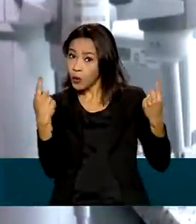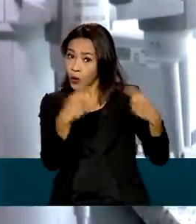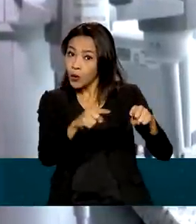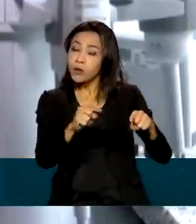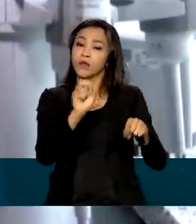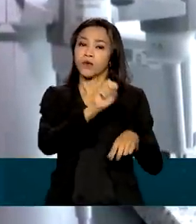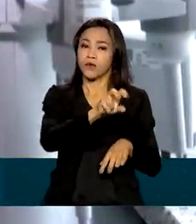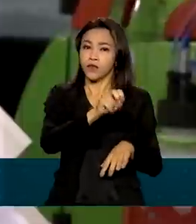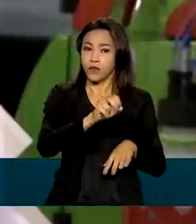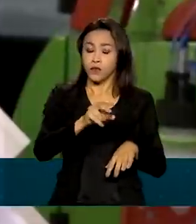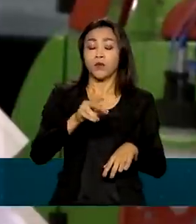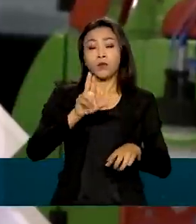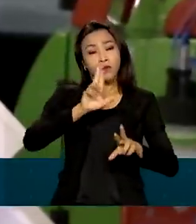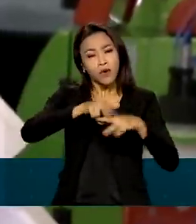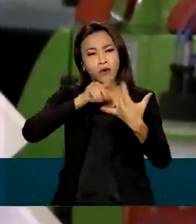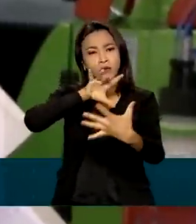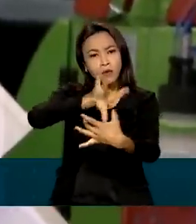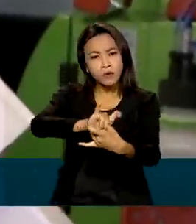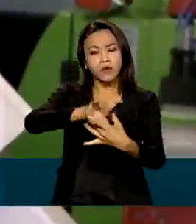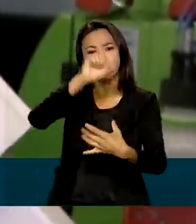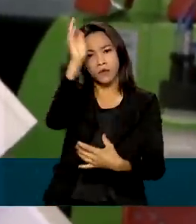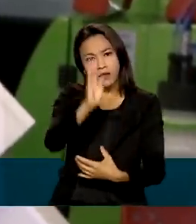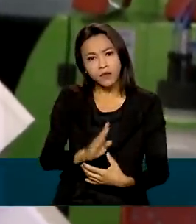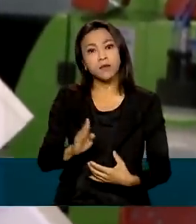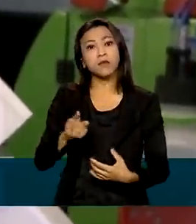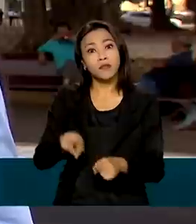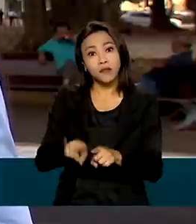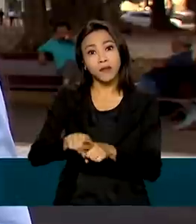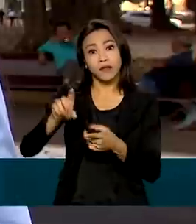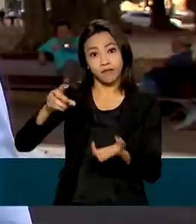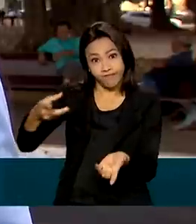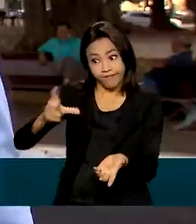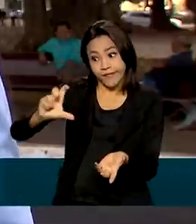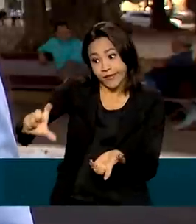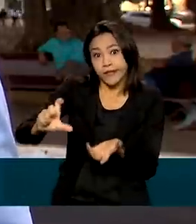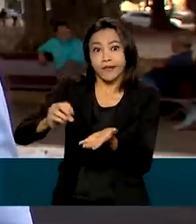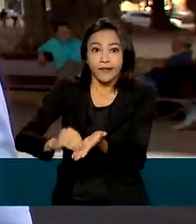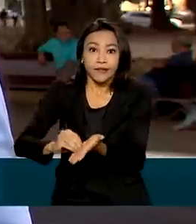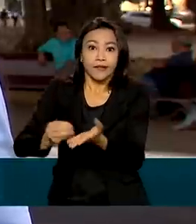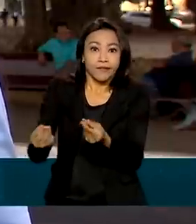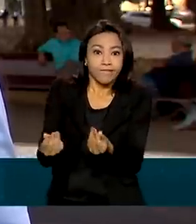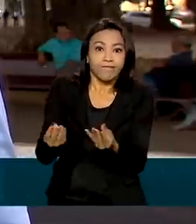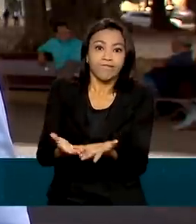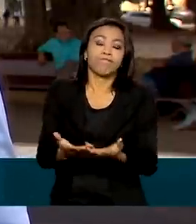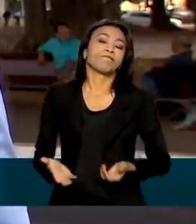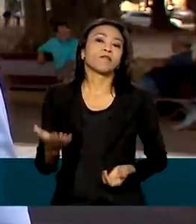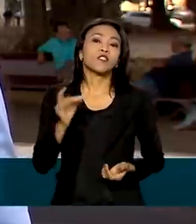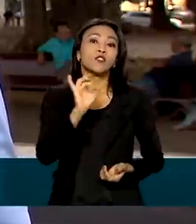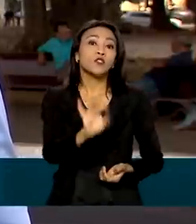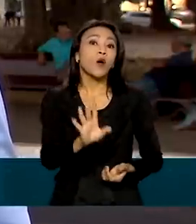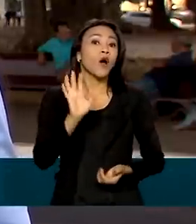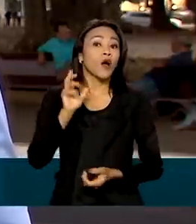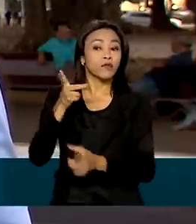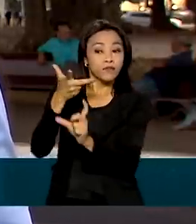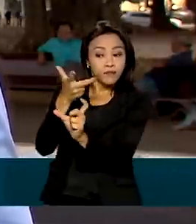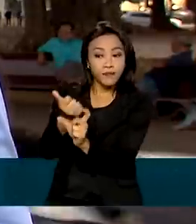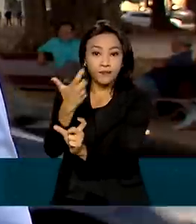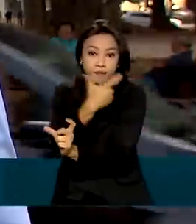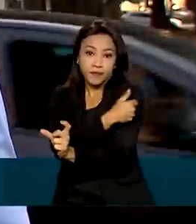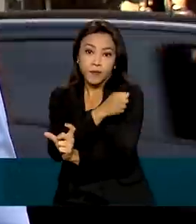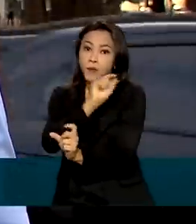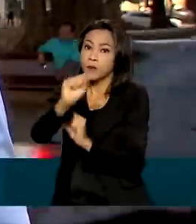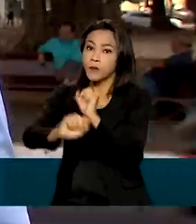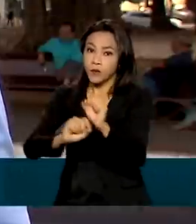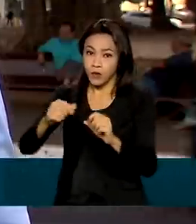o cenário epidemiológico e a disponibilidade de vacinas. No primeiro momento, serão imunizados apenas os profissionais de saúde